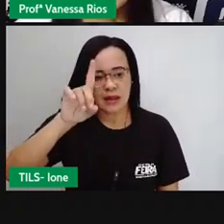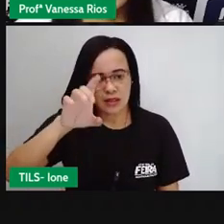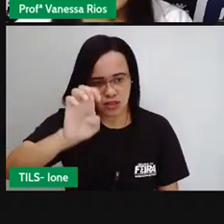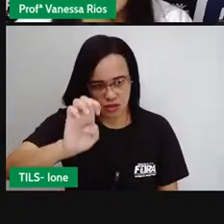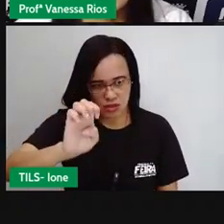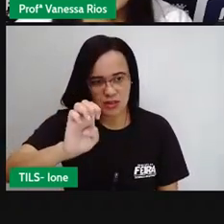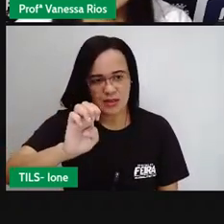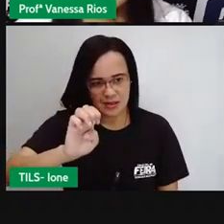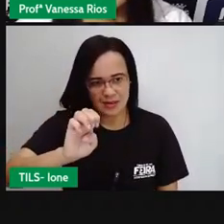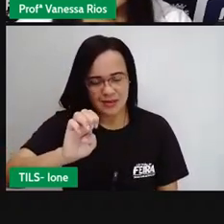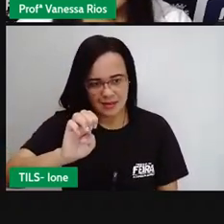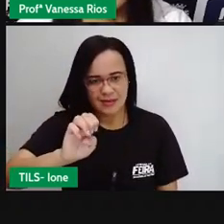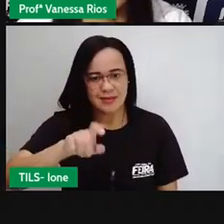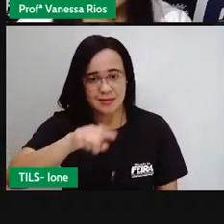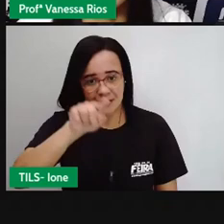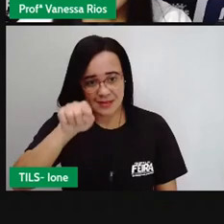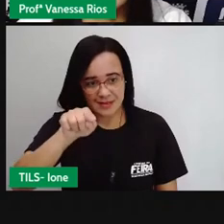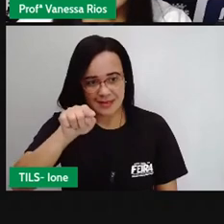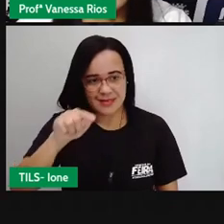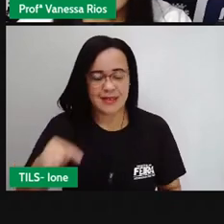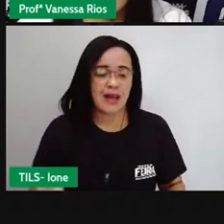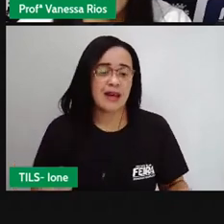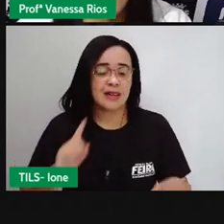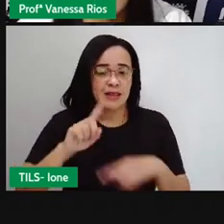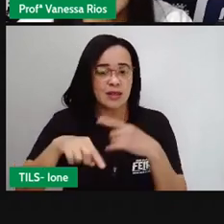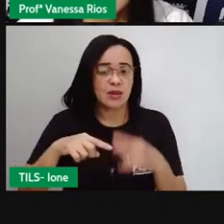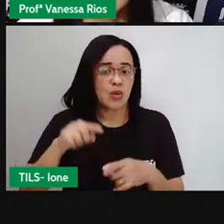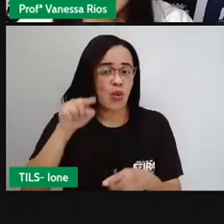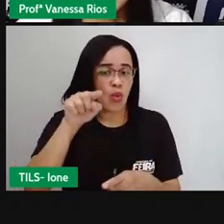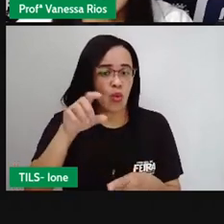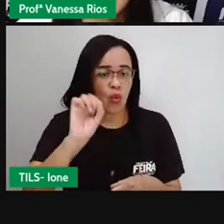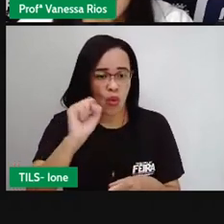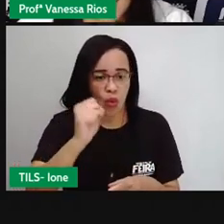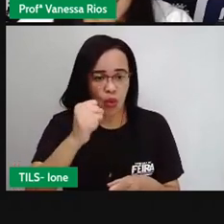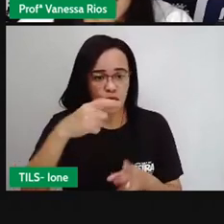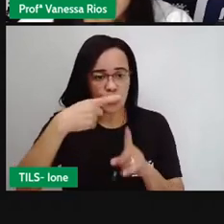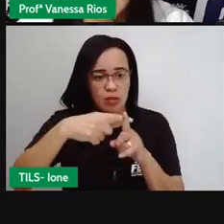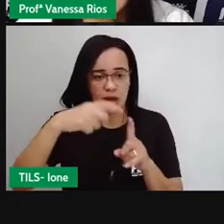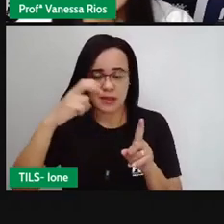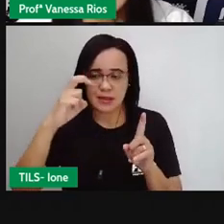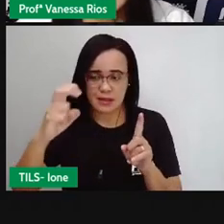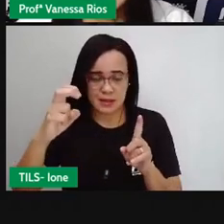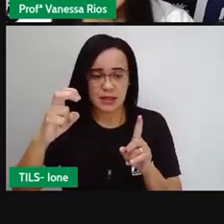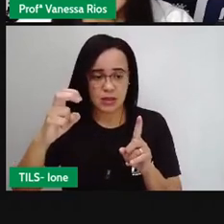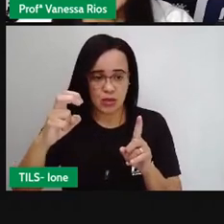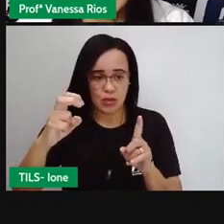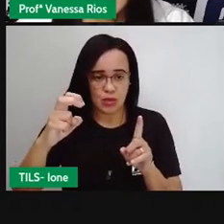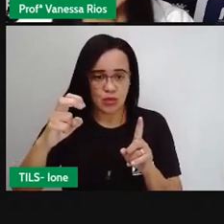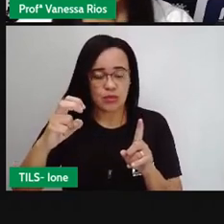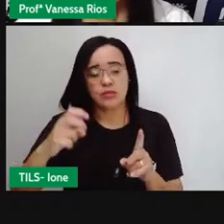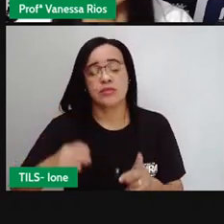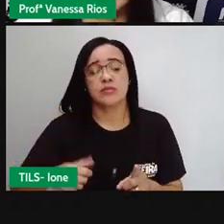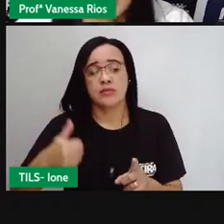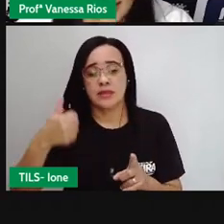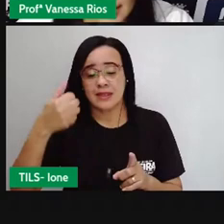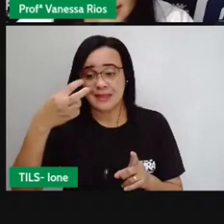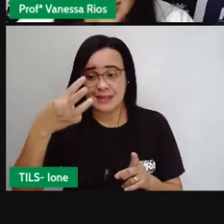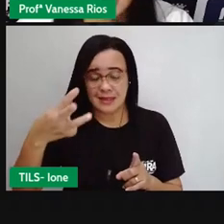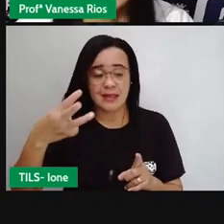somar as unidades oito mais cinco que vai dar treze treze mais zero